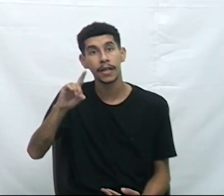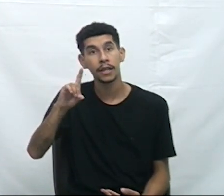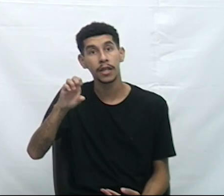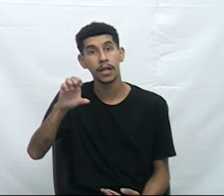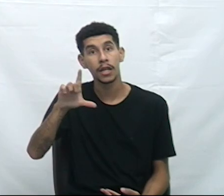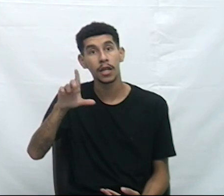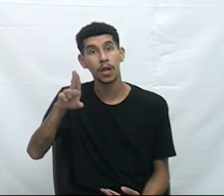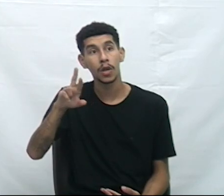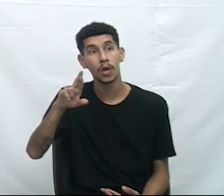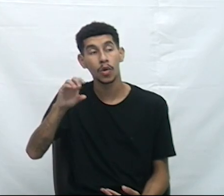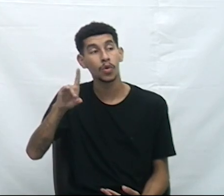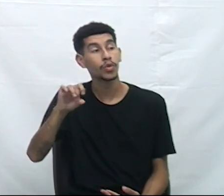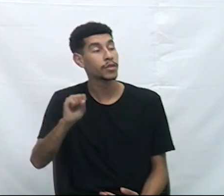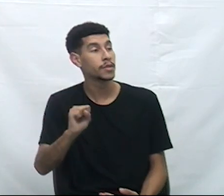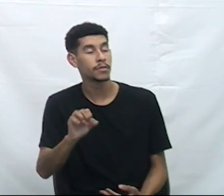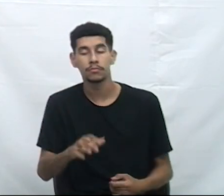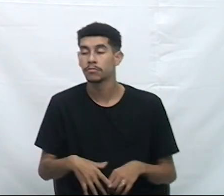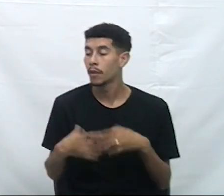Será atendido de Obrigado.